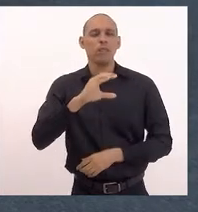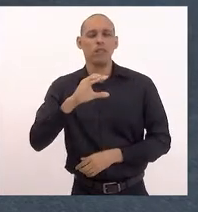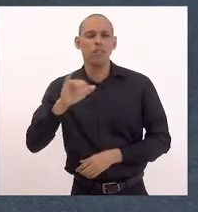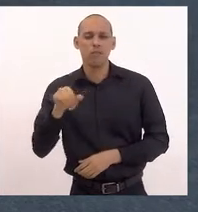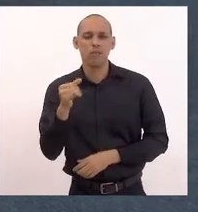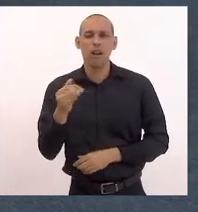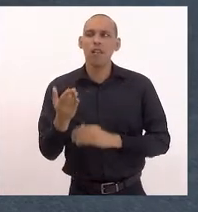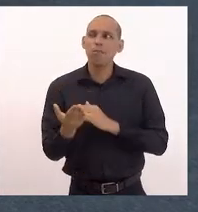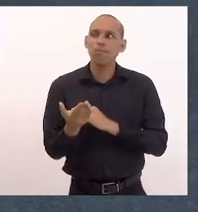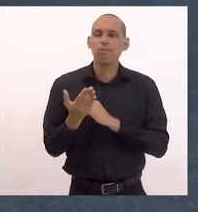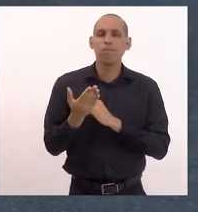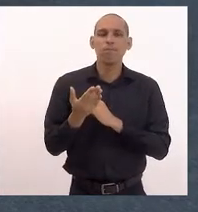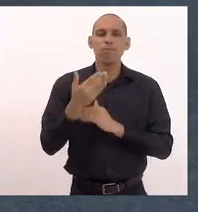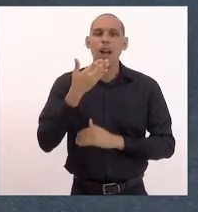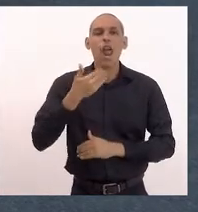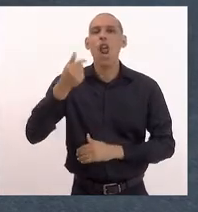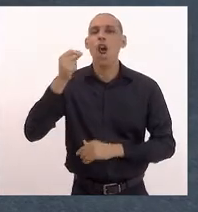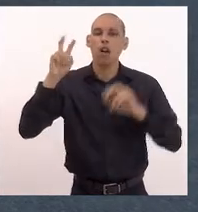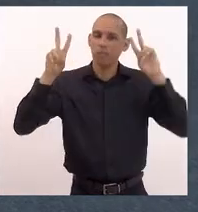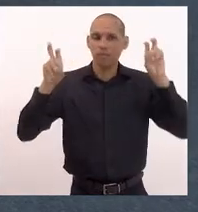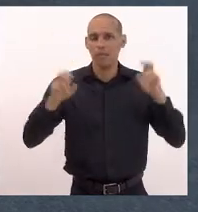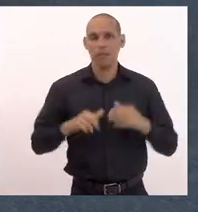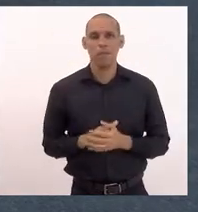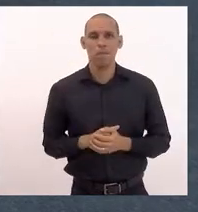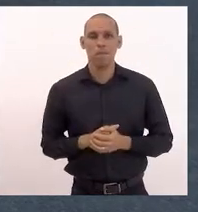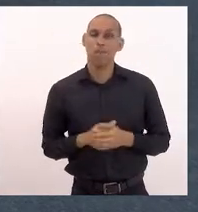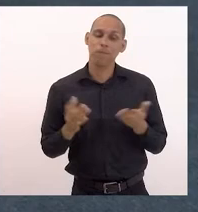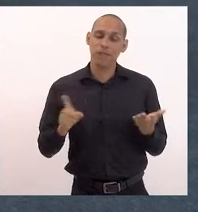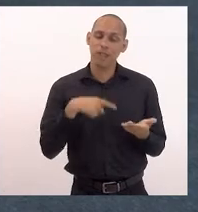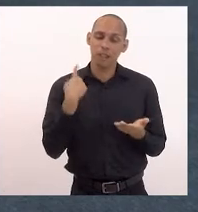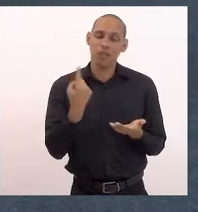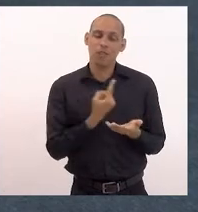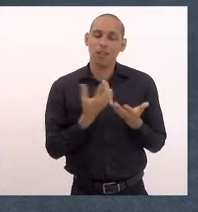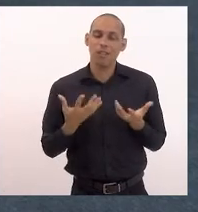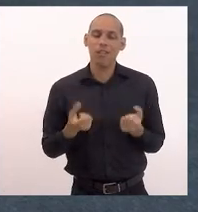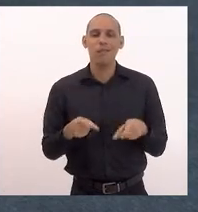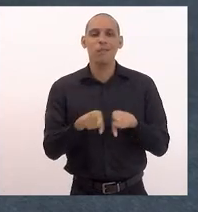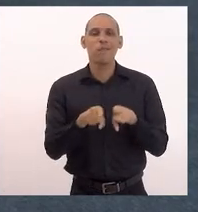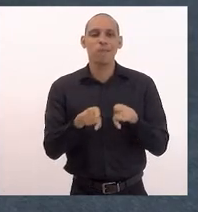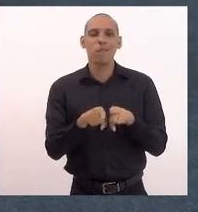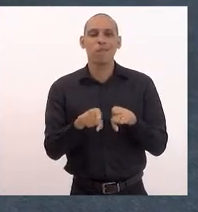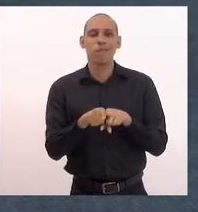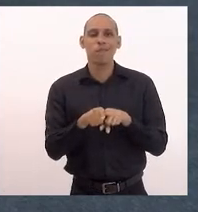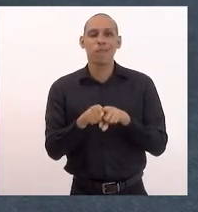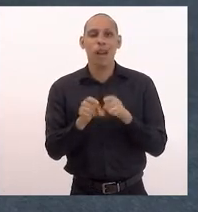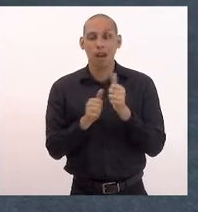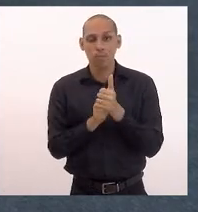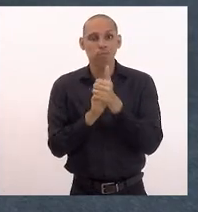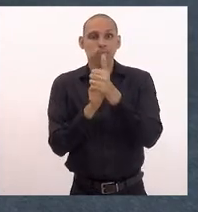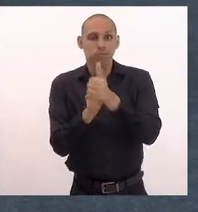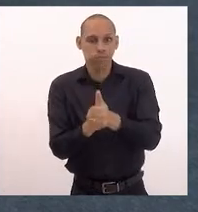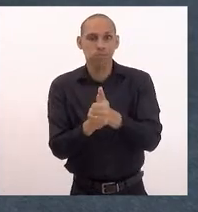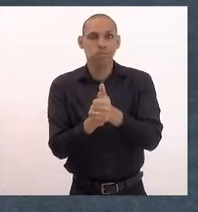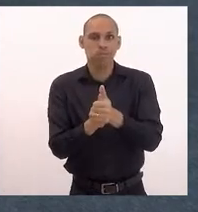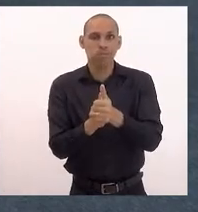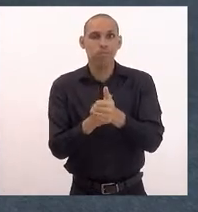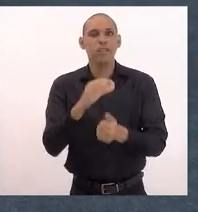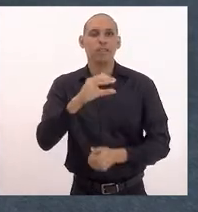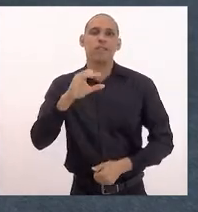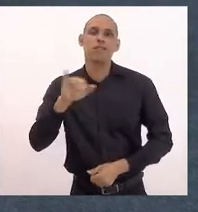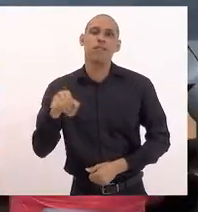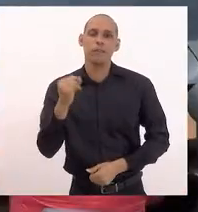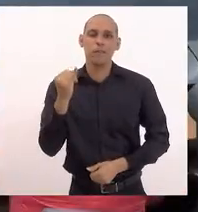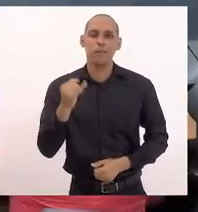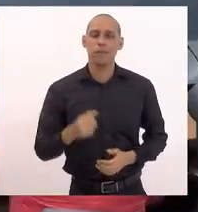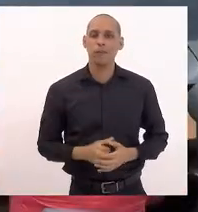ajudou a aperfeiçoar essa temática. Então, o nosso parecer é favorável acompanhando o parecer da Comissão de Constituição e